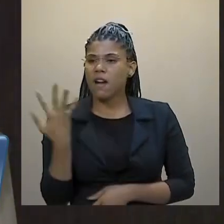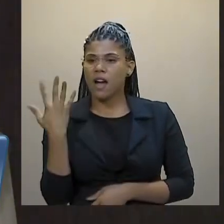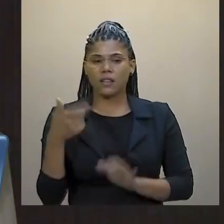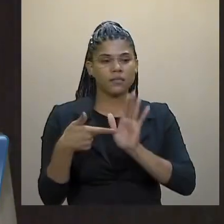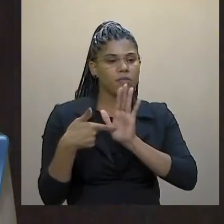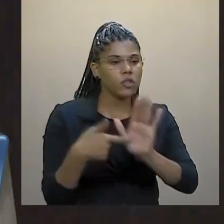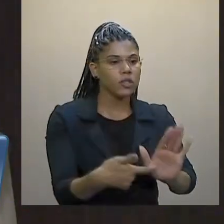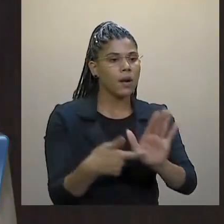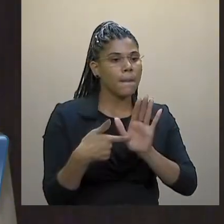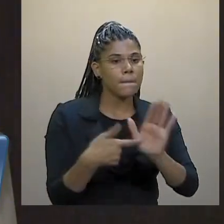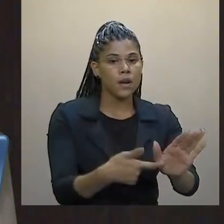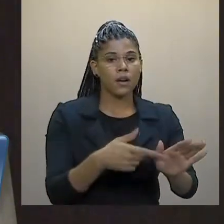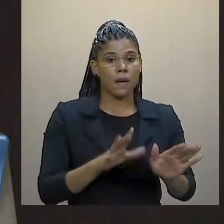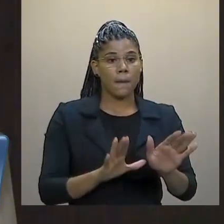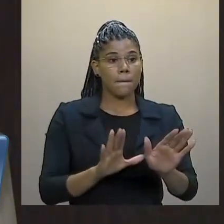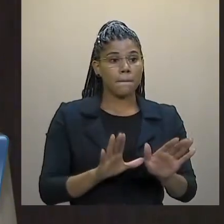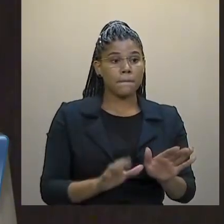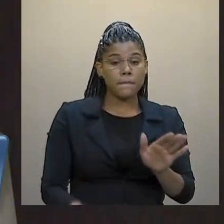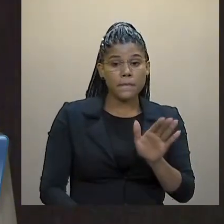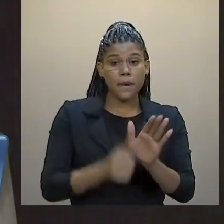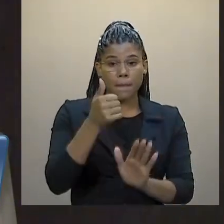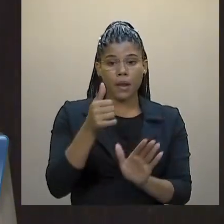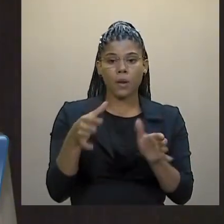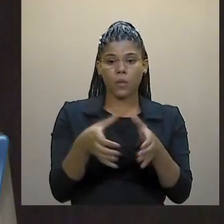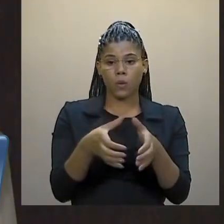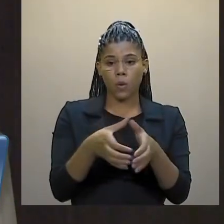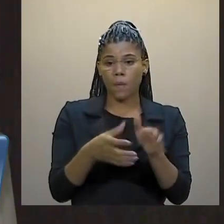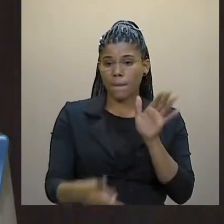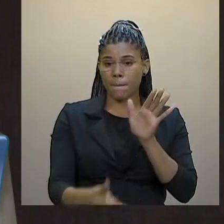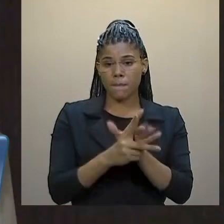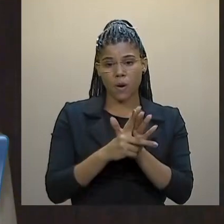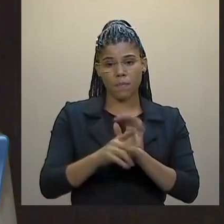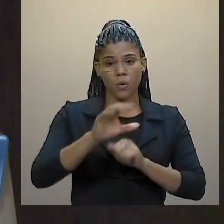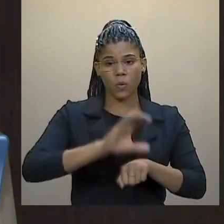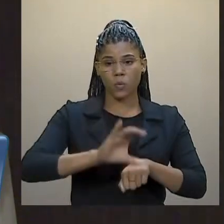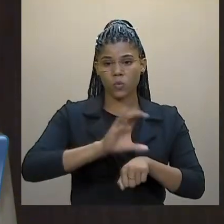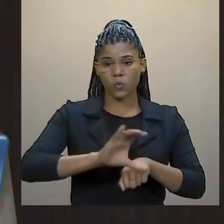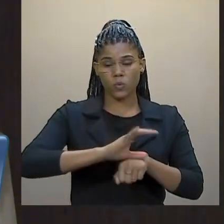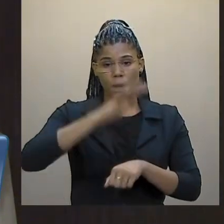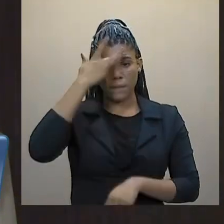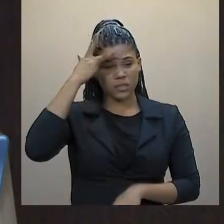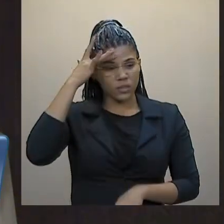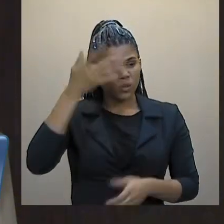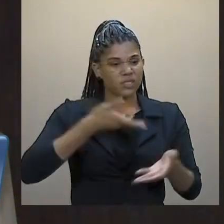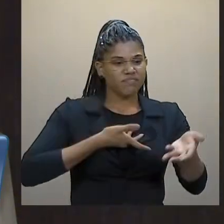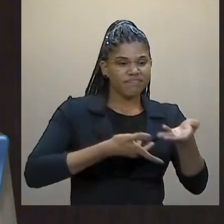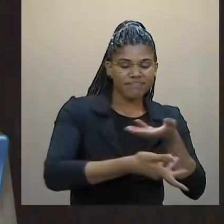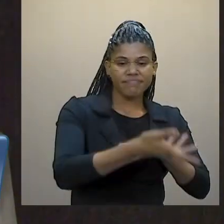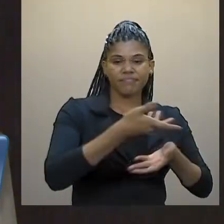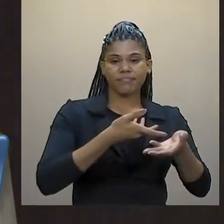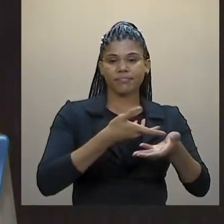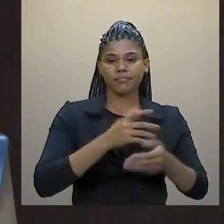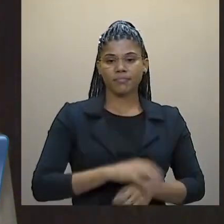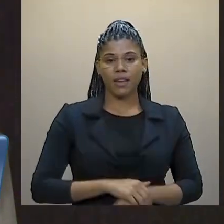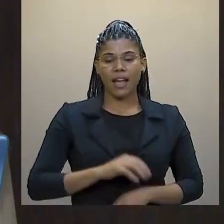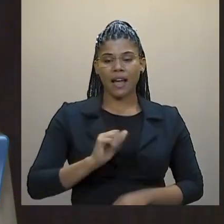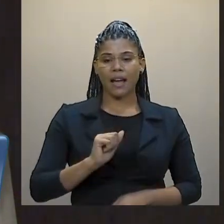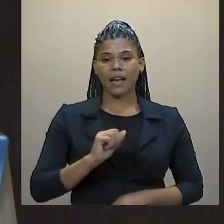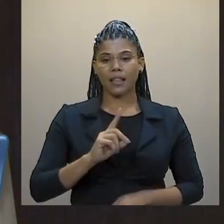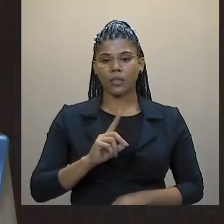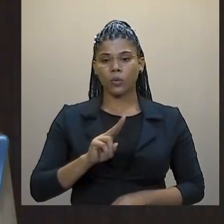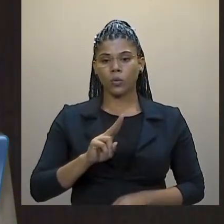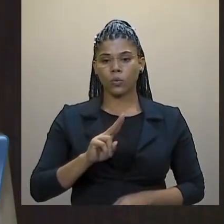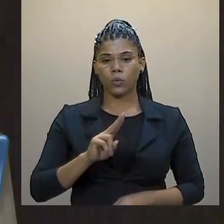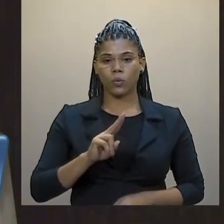vieram primeiro dos discentes, do próprio curso da faculdade de direito, da adúlfice, do sintúlfice,